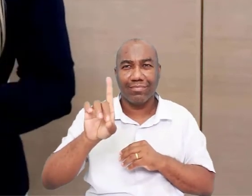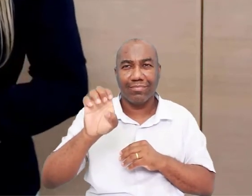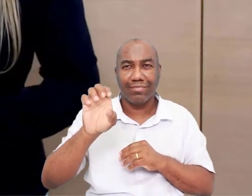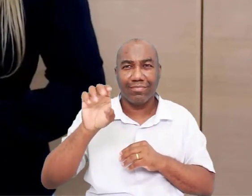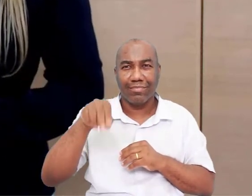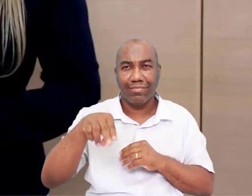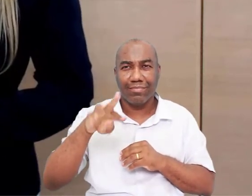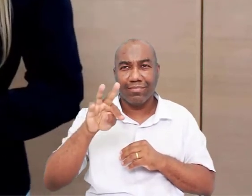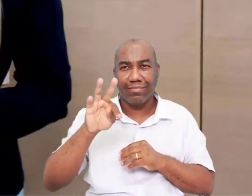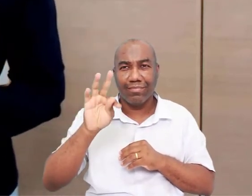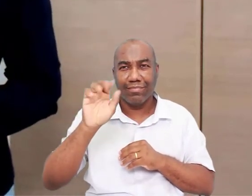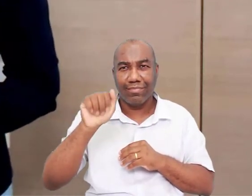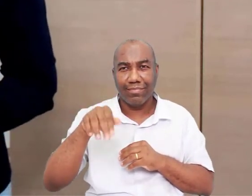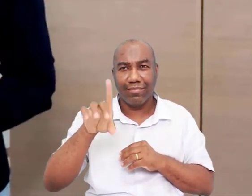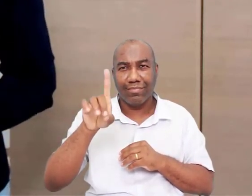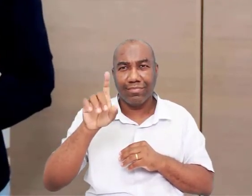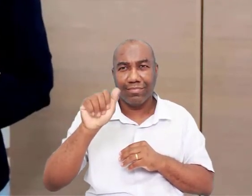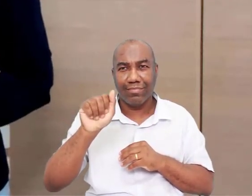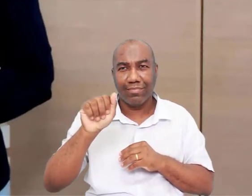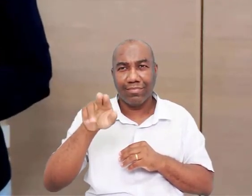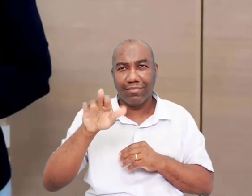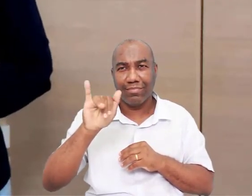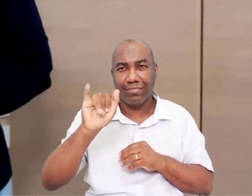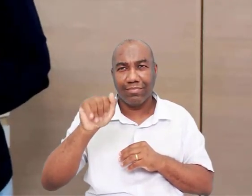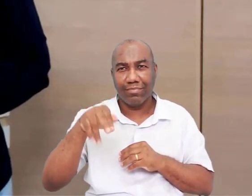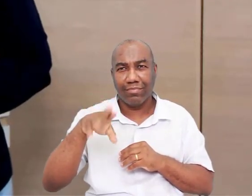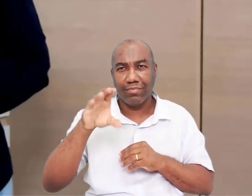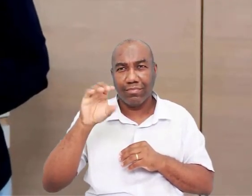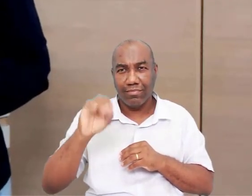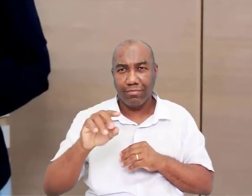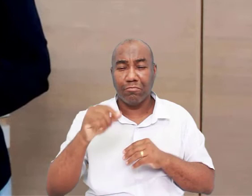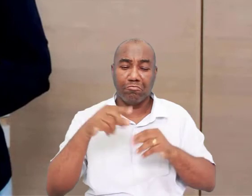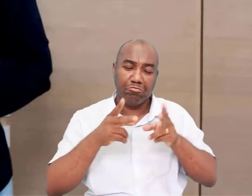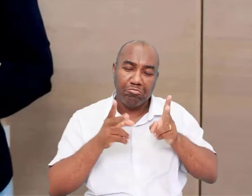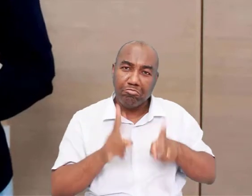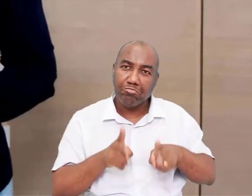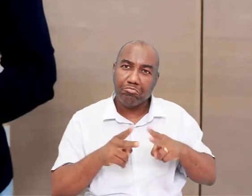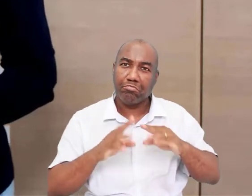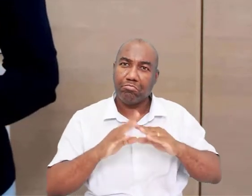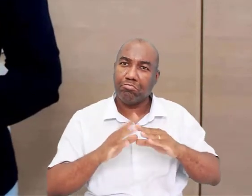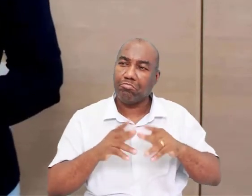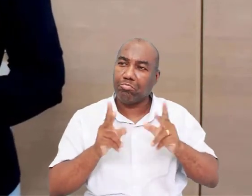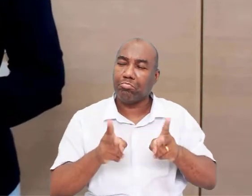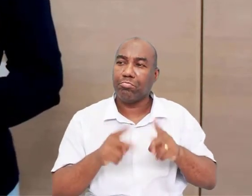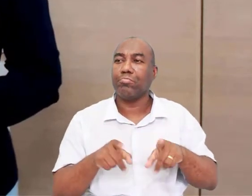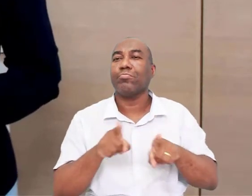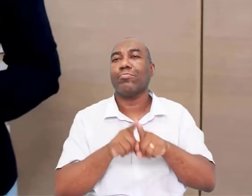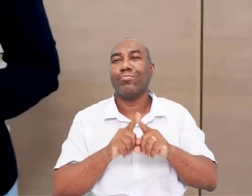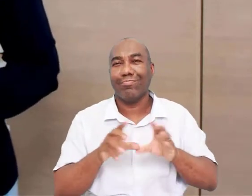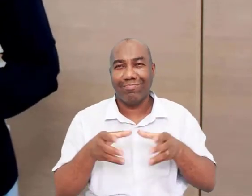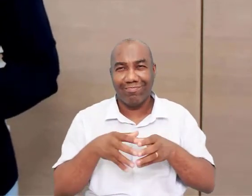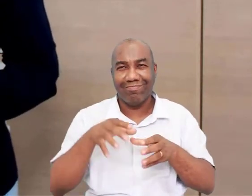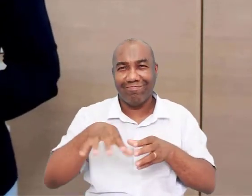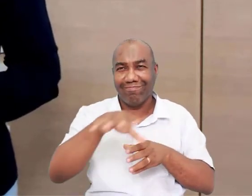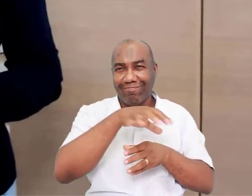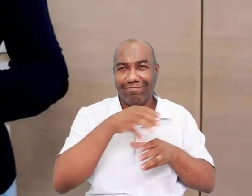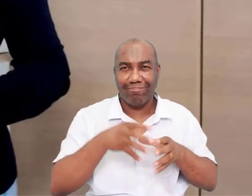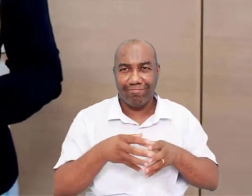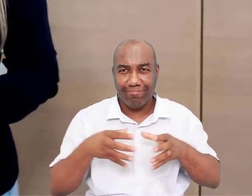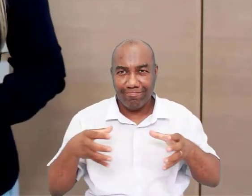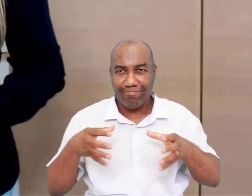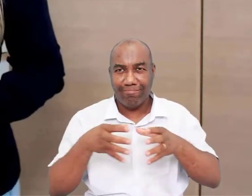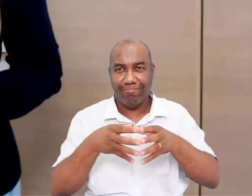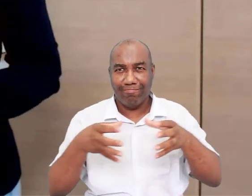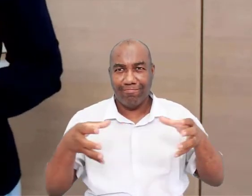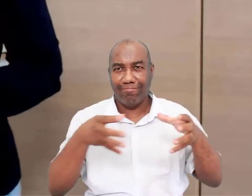Pra que eles pudessem sobreviver lá. Aqui eles vão começar a construir suas moradias. Aqui os grupos vão ser bem maiores. Porque